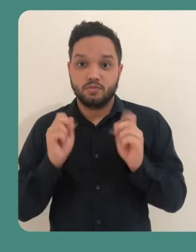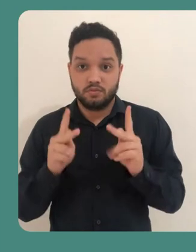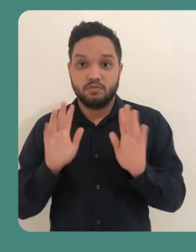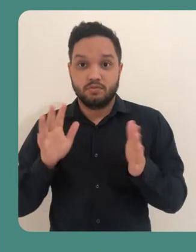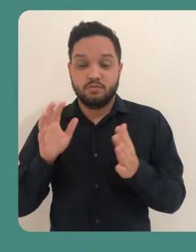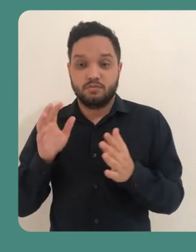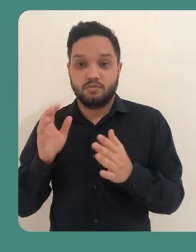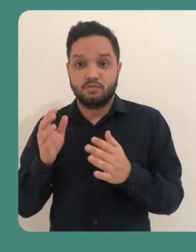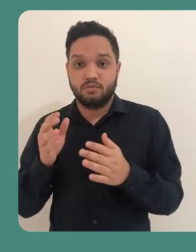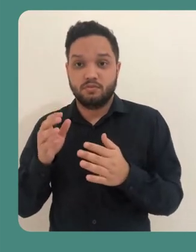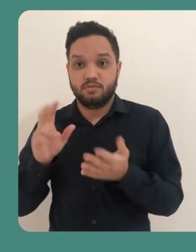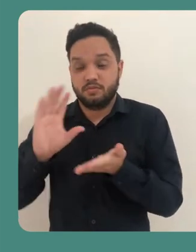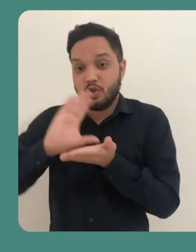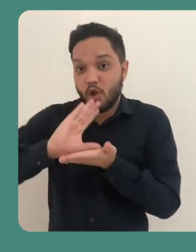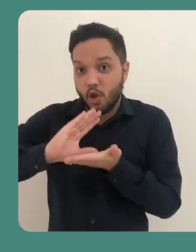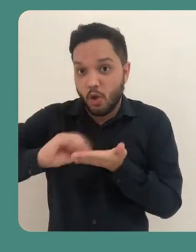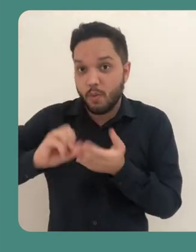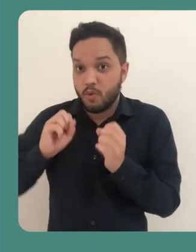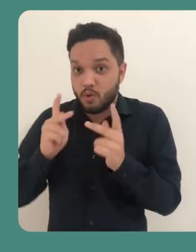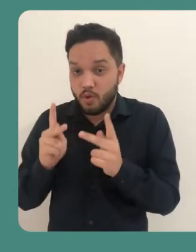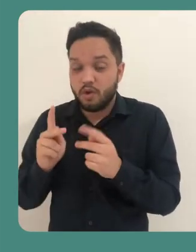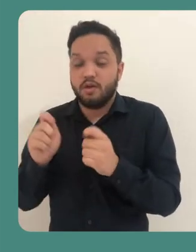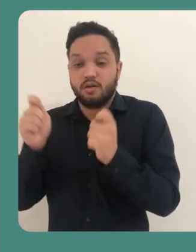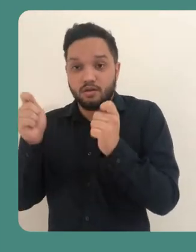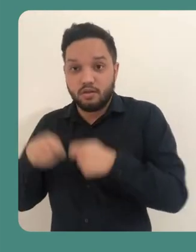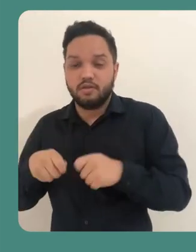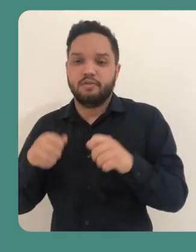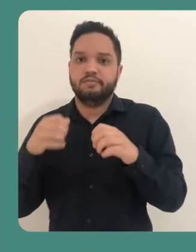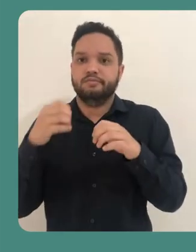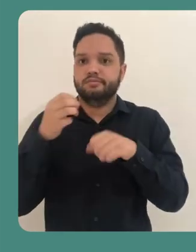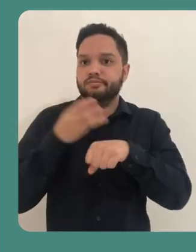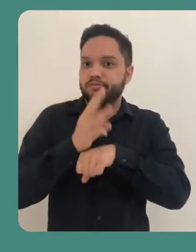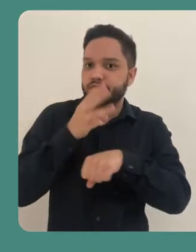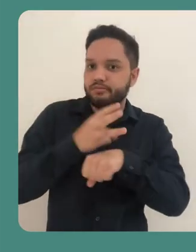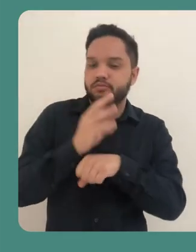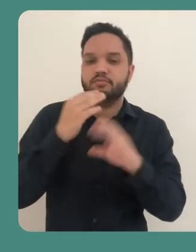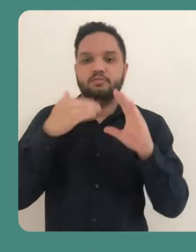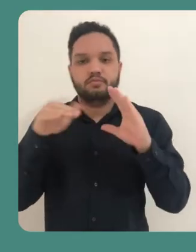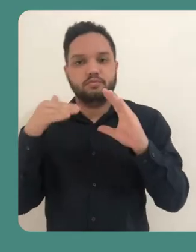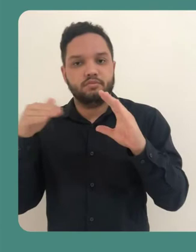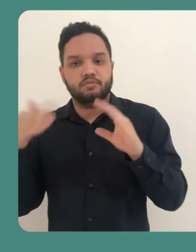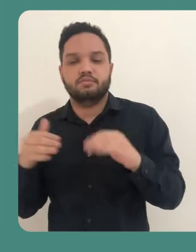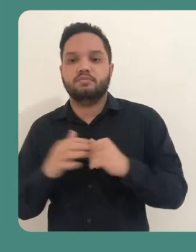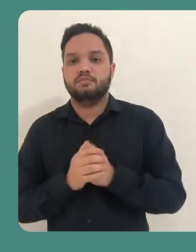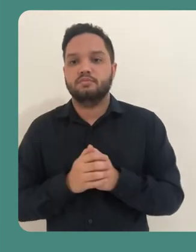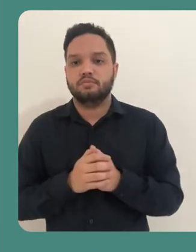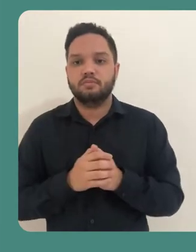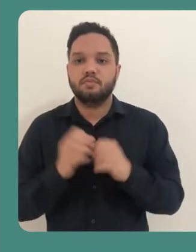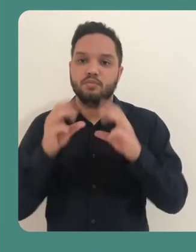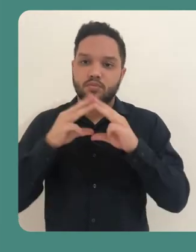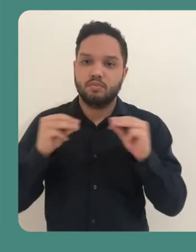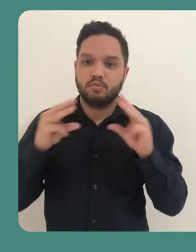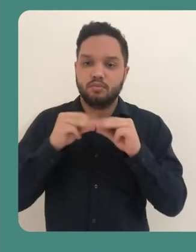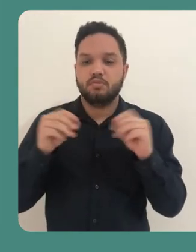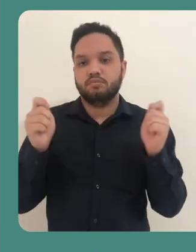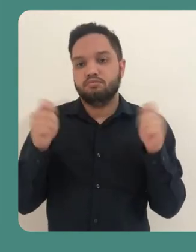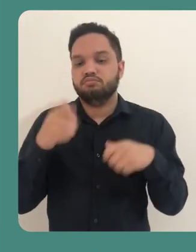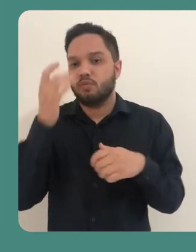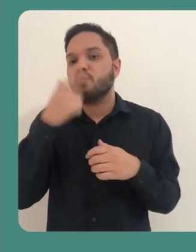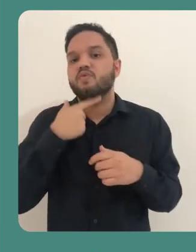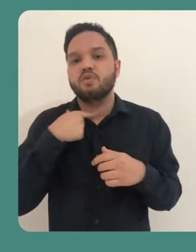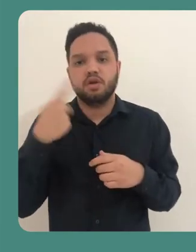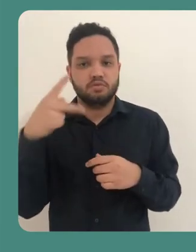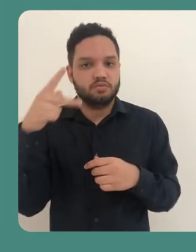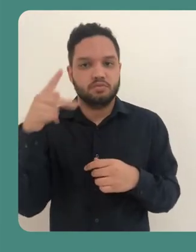salvo no seu clipboard. Pode, então, você compartilhar por WhatsApp, por e-mail, disponibilizar no Moodle, como achar